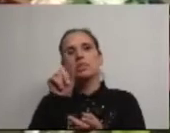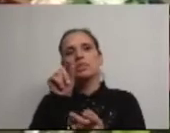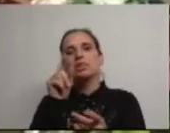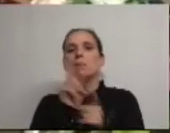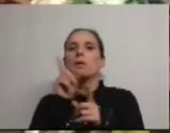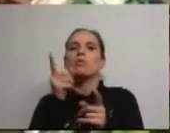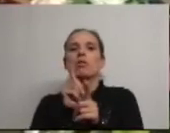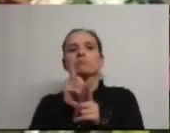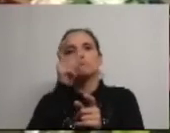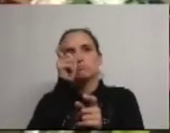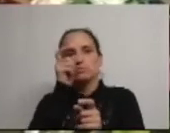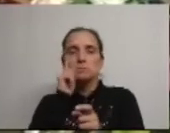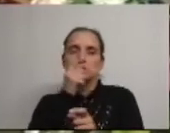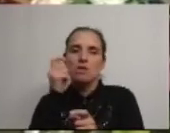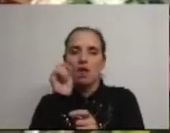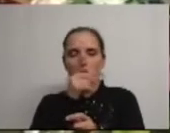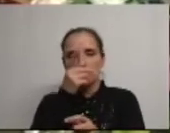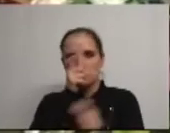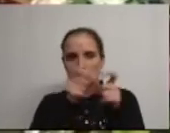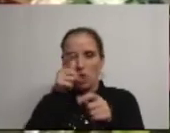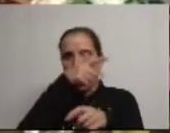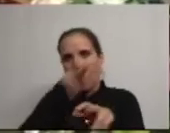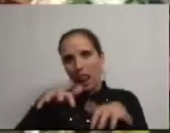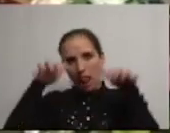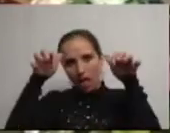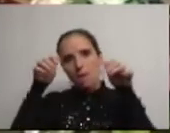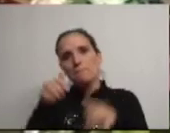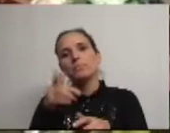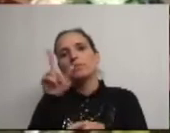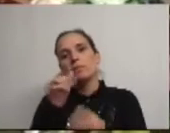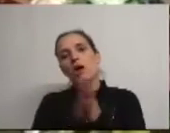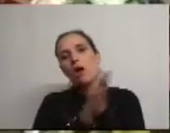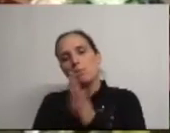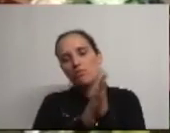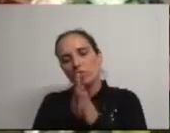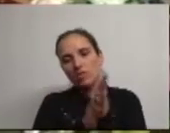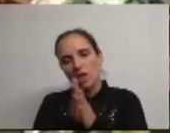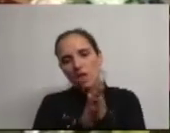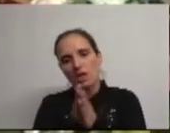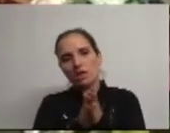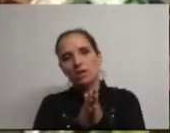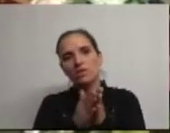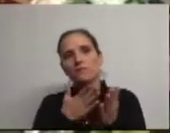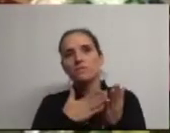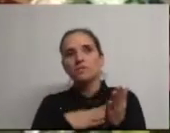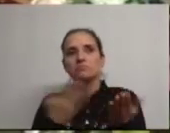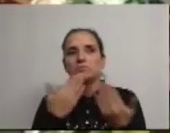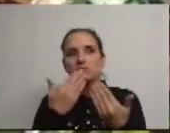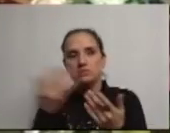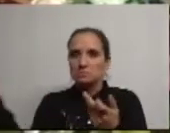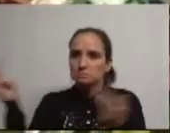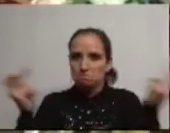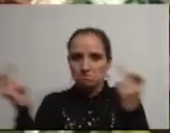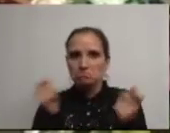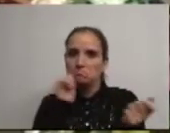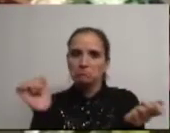particular, o público que já está presente nas galerias e aproveitar também para cumprimentar a imprensa local,